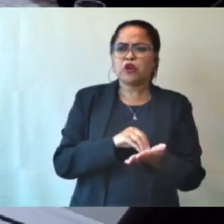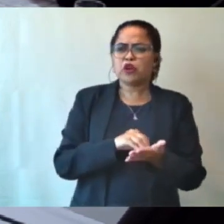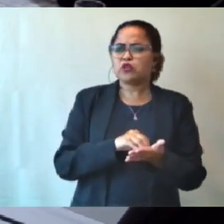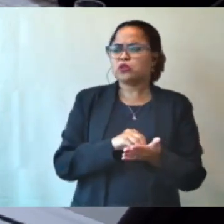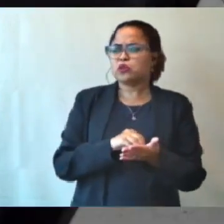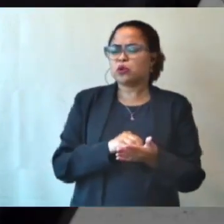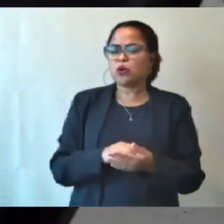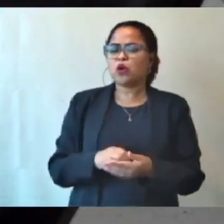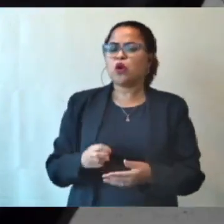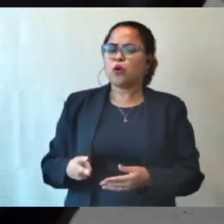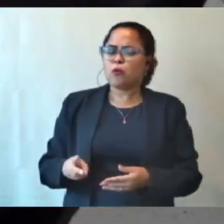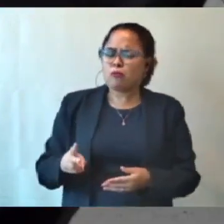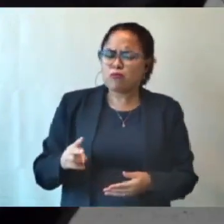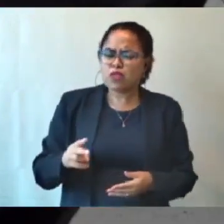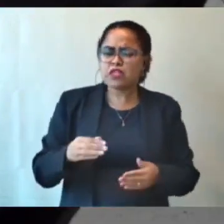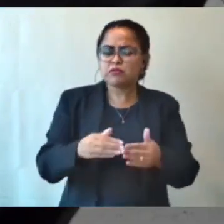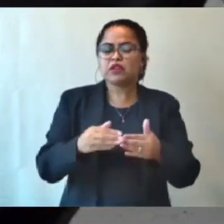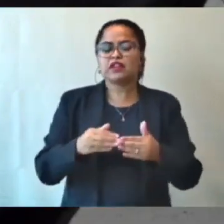Castelar.